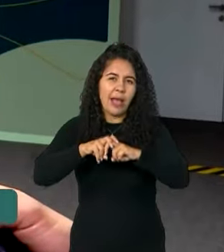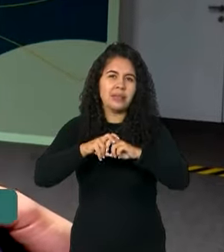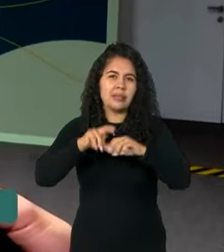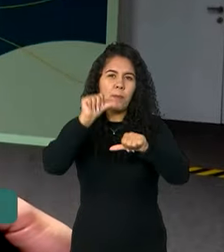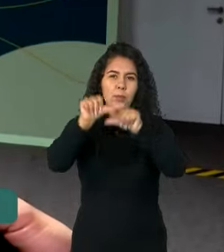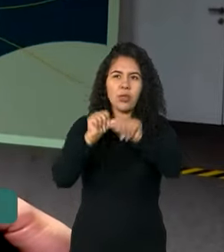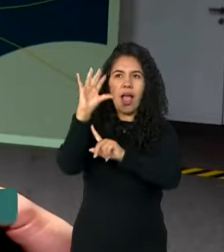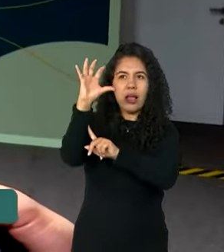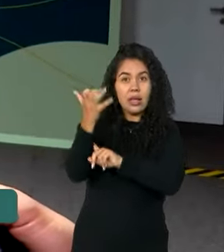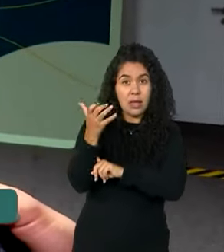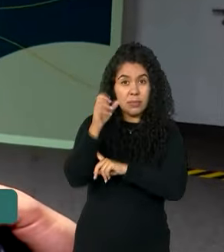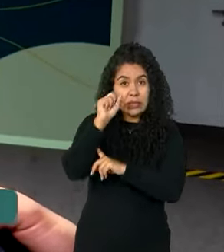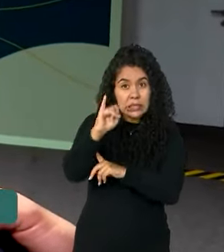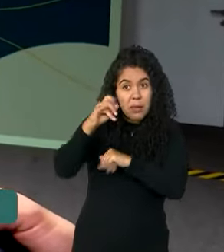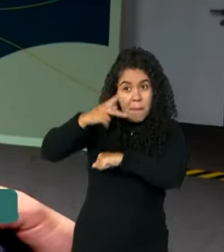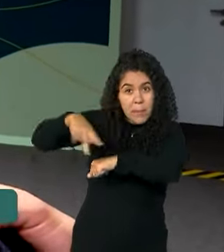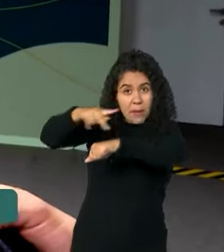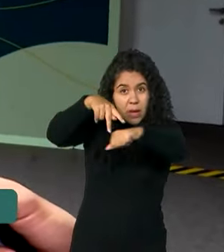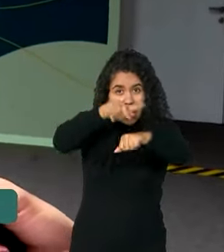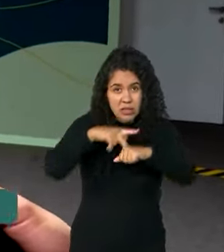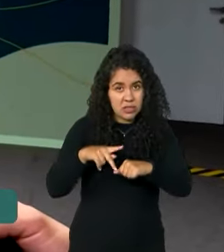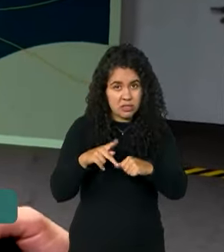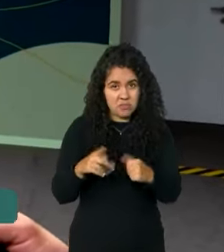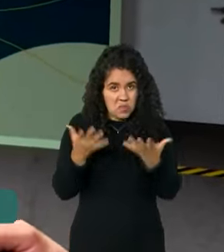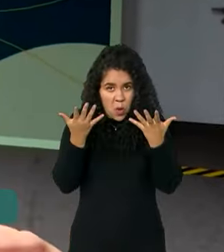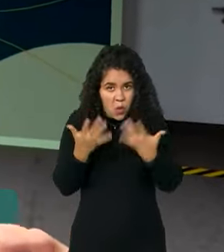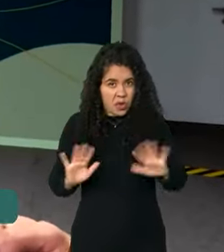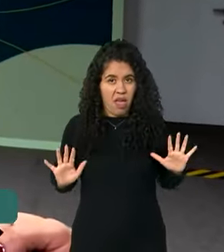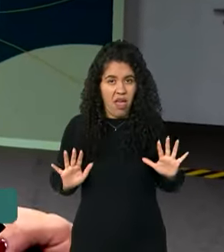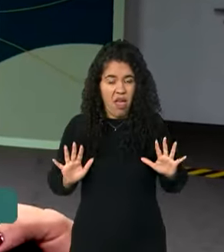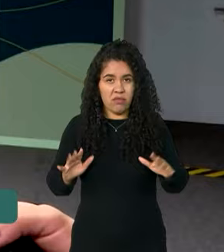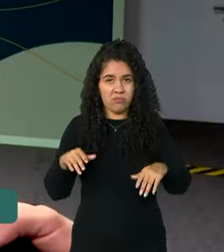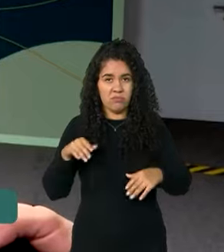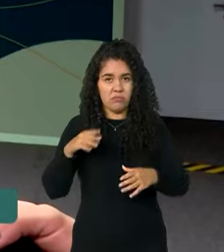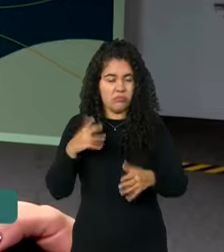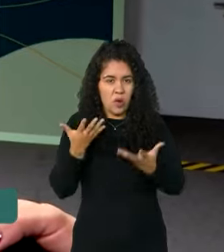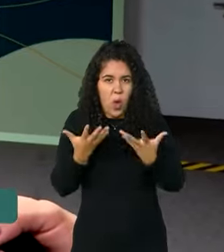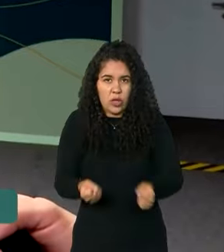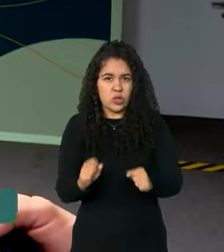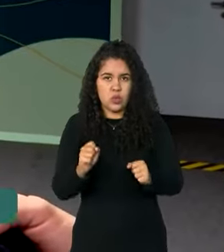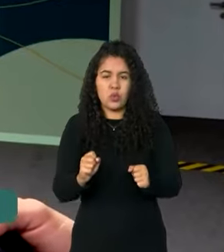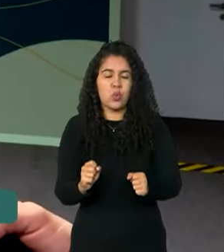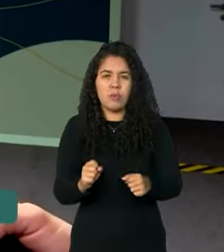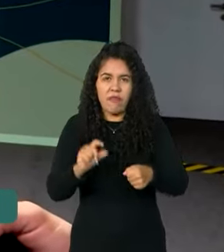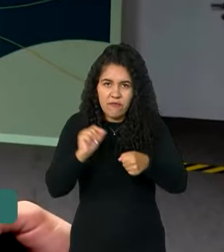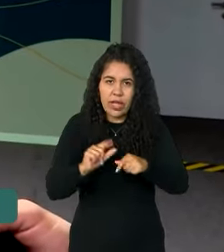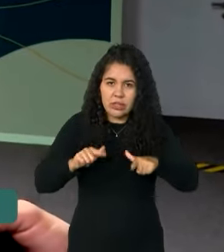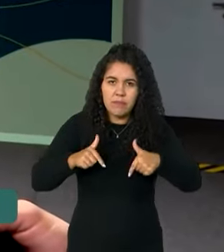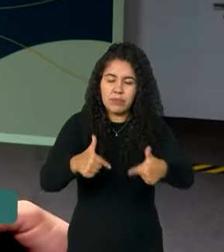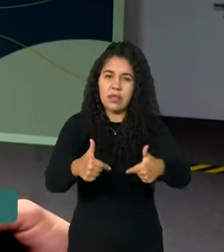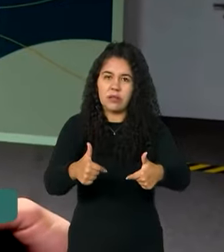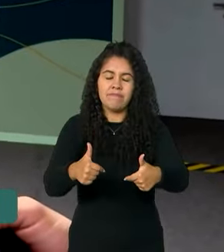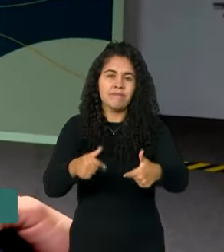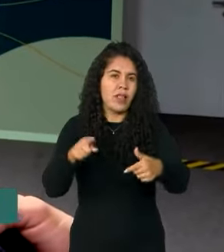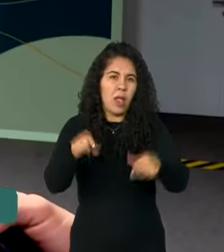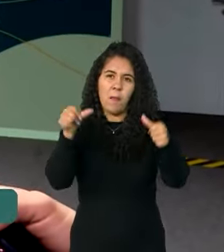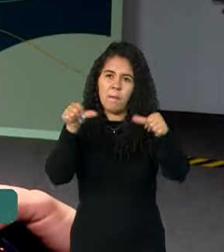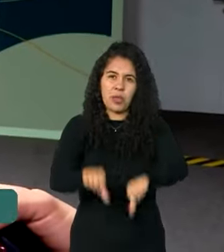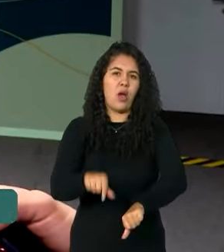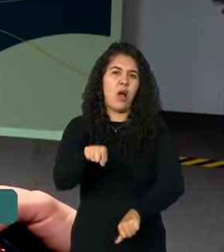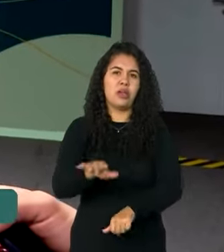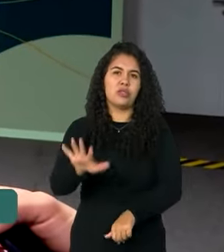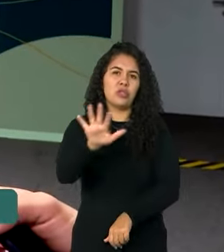que se recusa a fazer o dever de casa está contribuindo para o agravamento dessa situação que